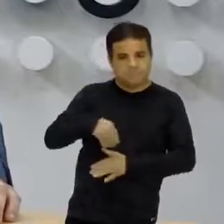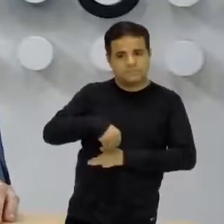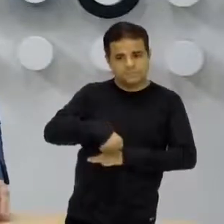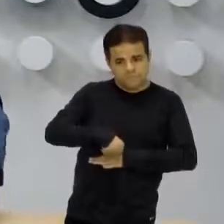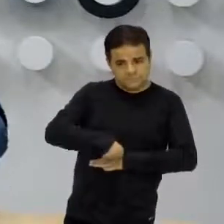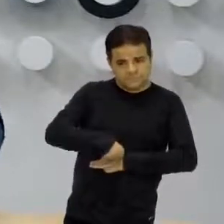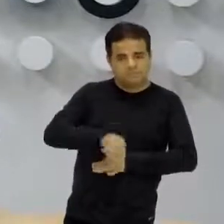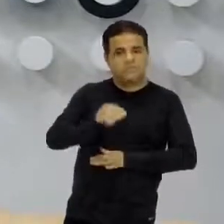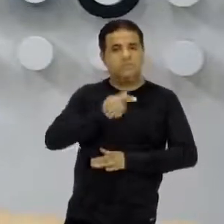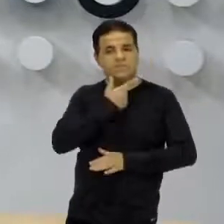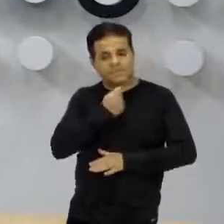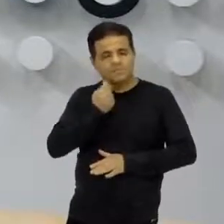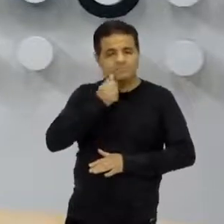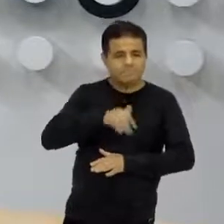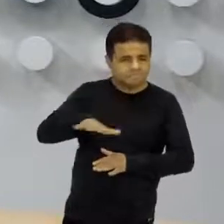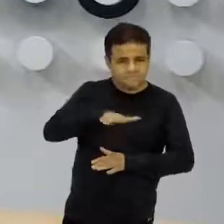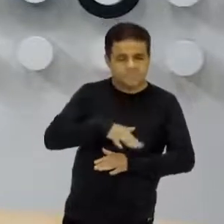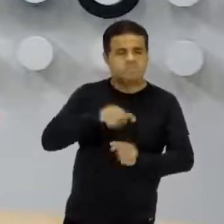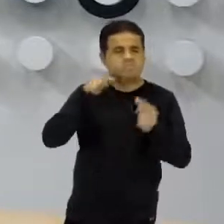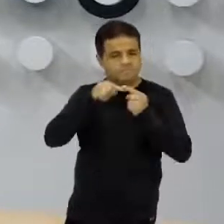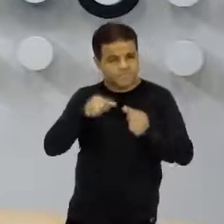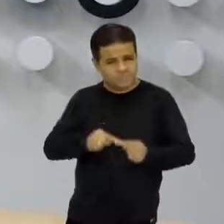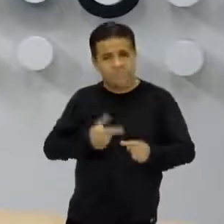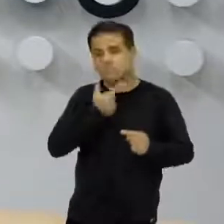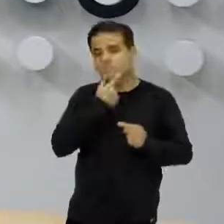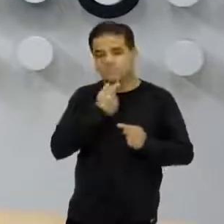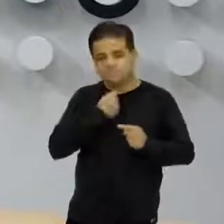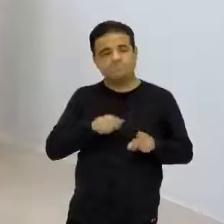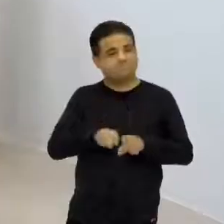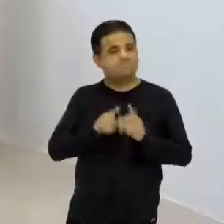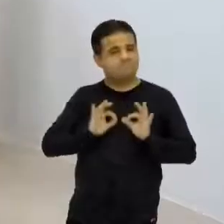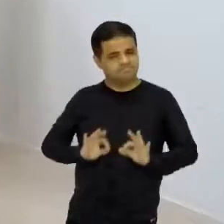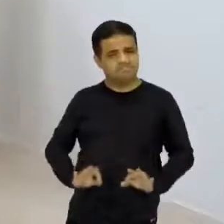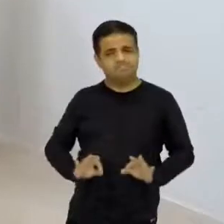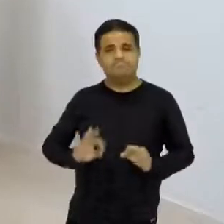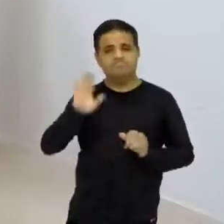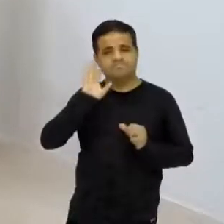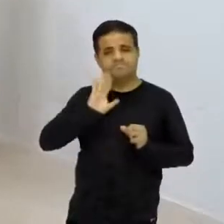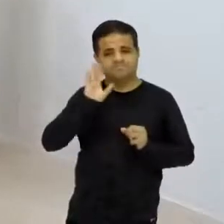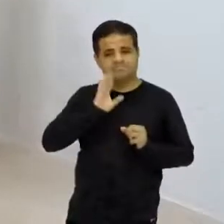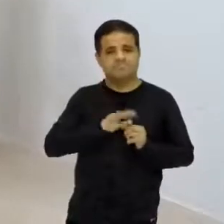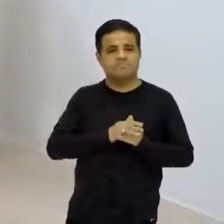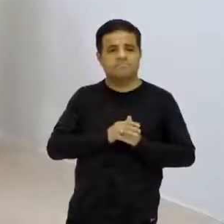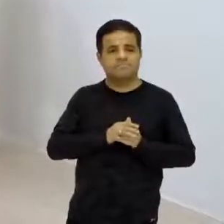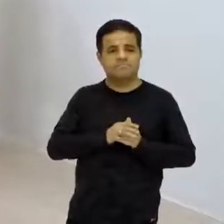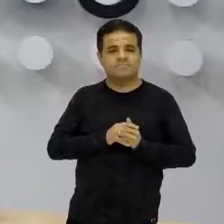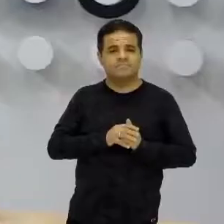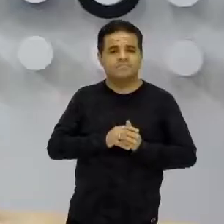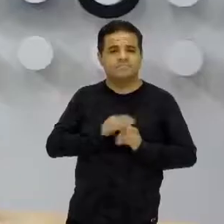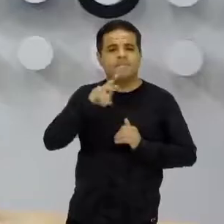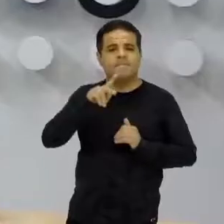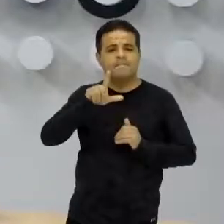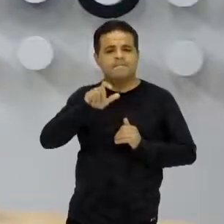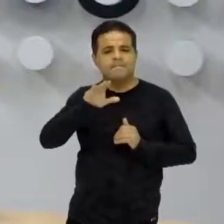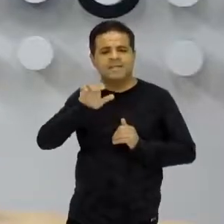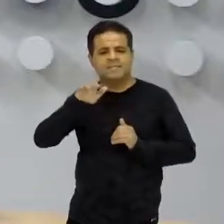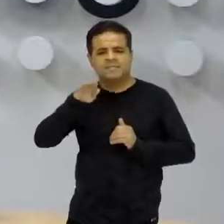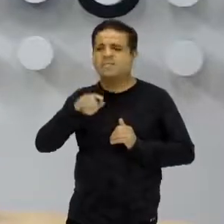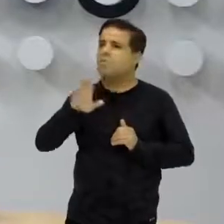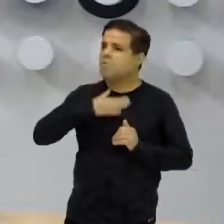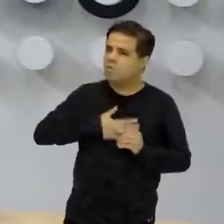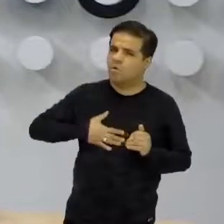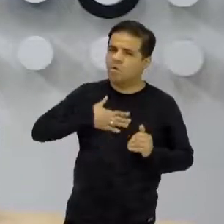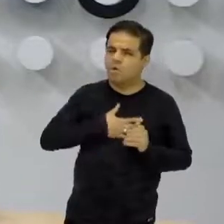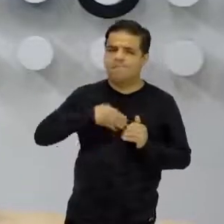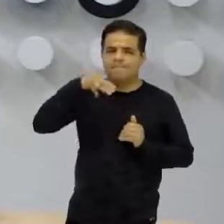Rapazes, moços, mansebos, que são sinônimos para meninos, né? É isso aí, bacana. Mansebos, faz tanto tempo que eu não ouço. Eu, nossa, muito